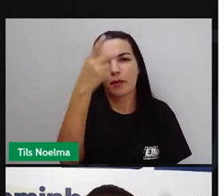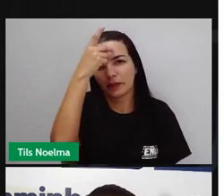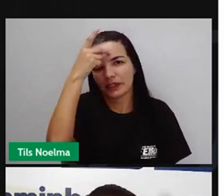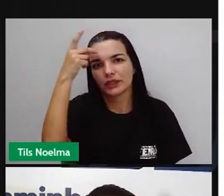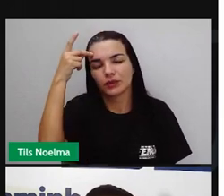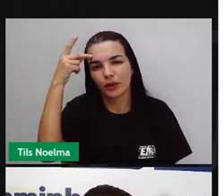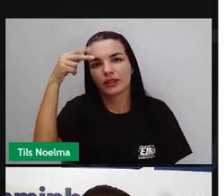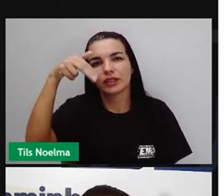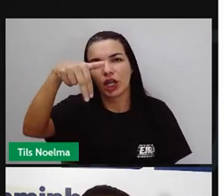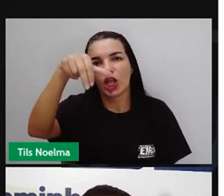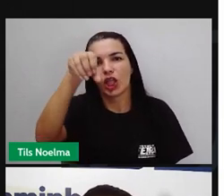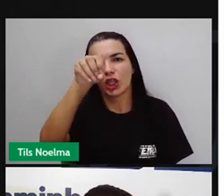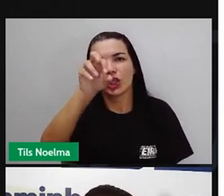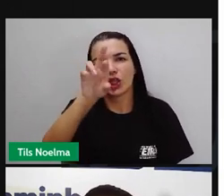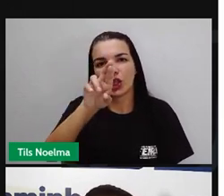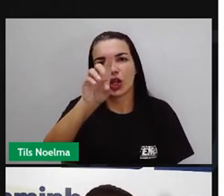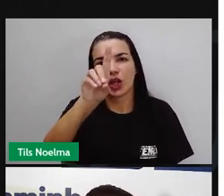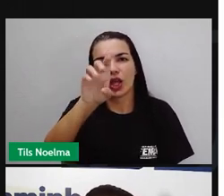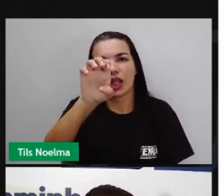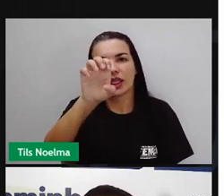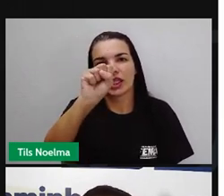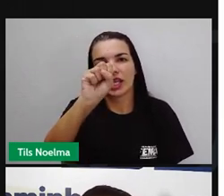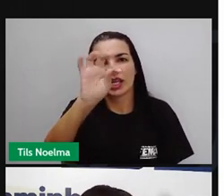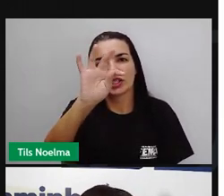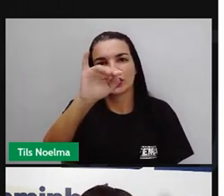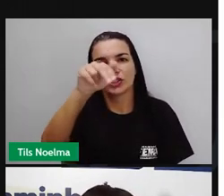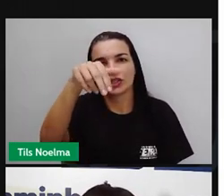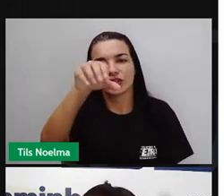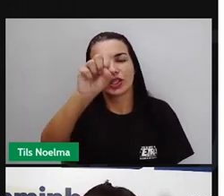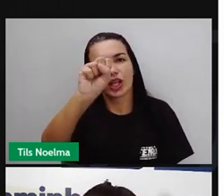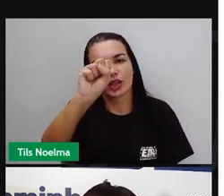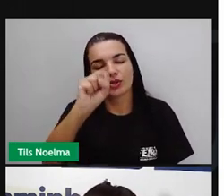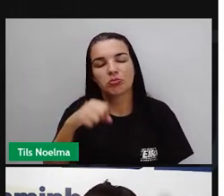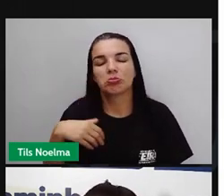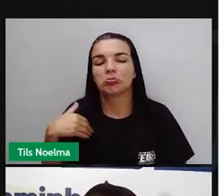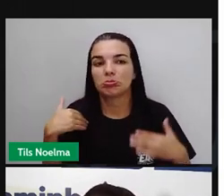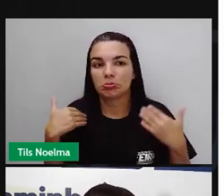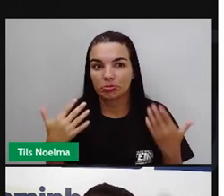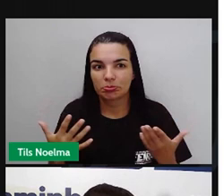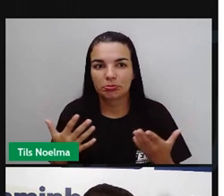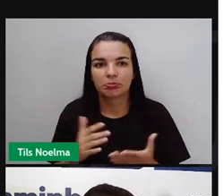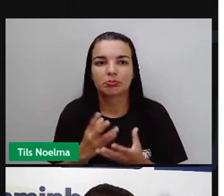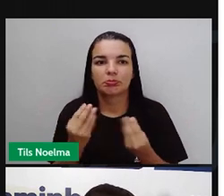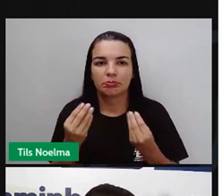quase 300 mil nordestinos somente no primeiro ciclo da borracha